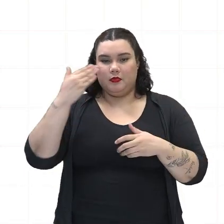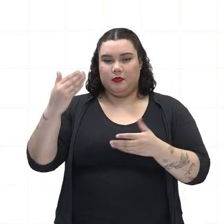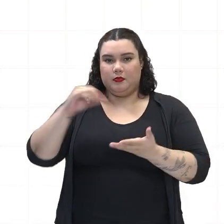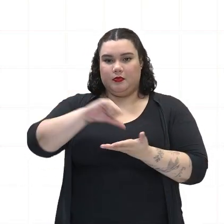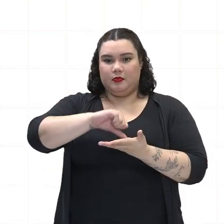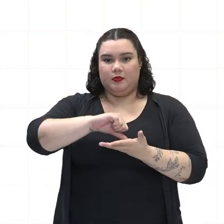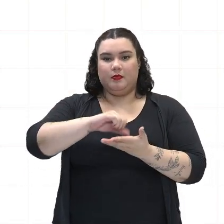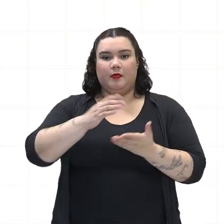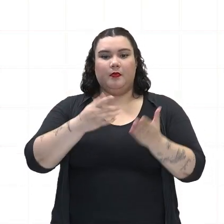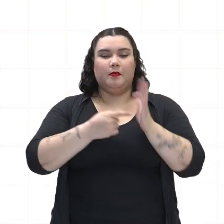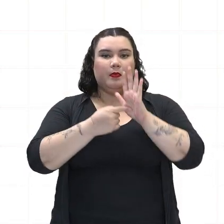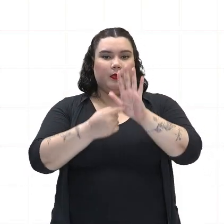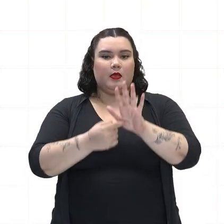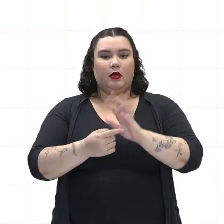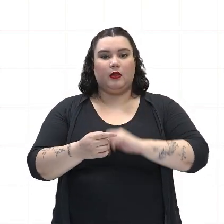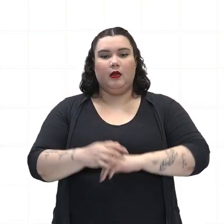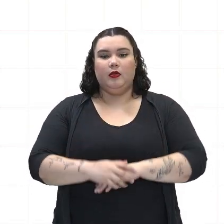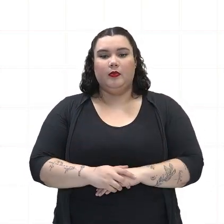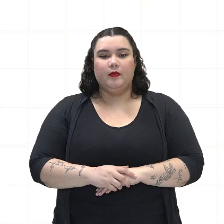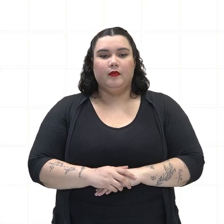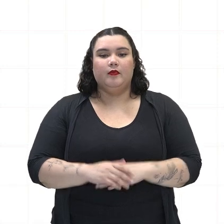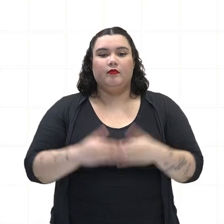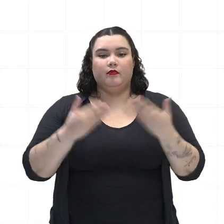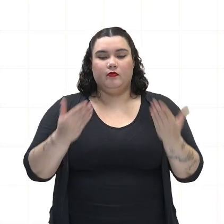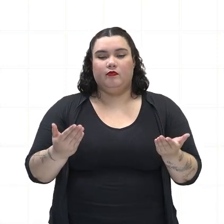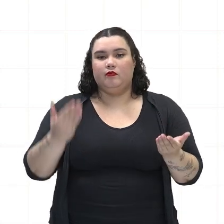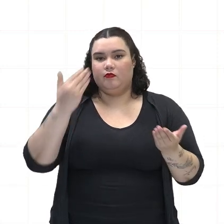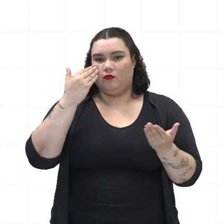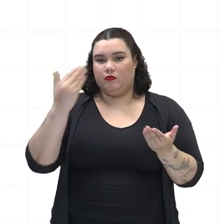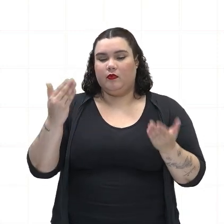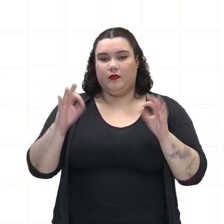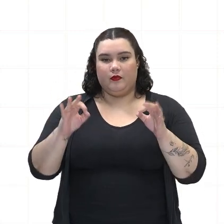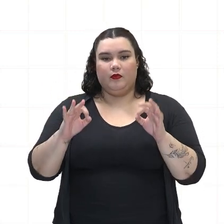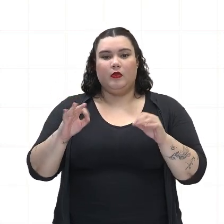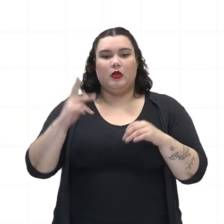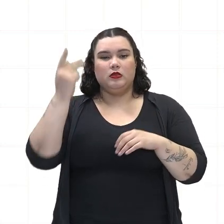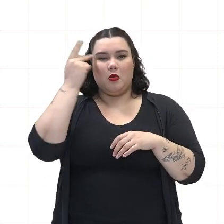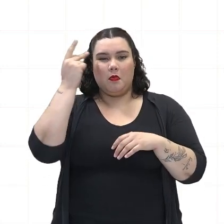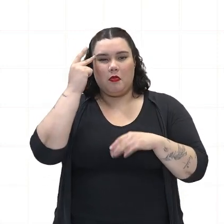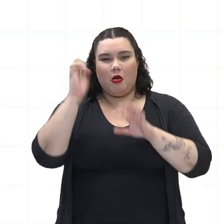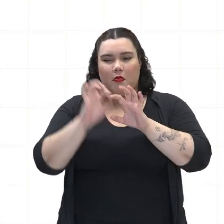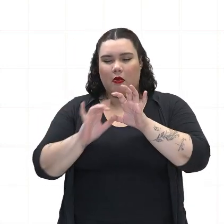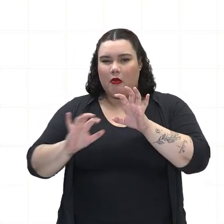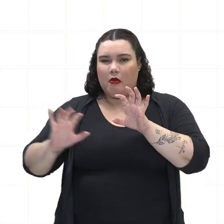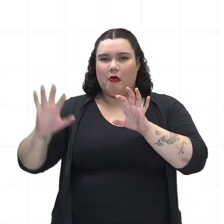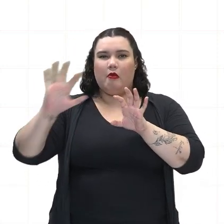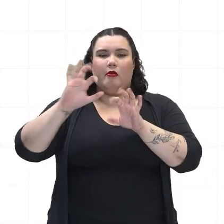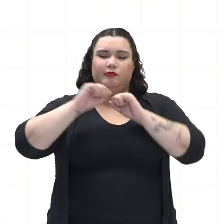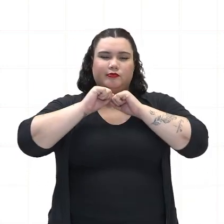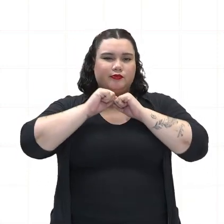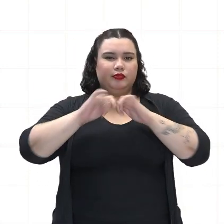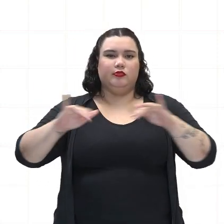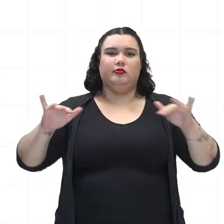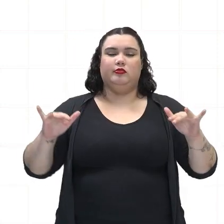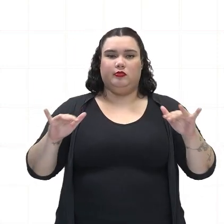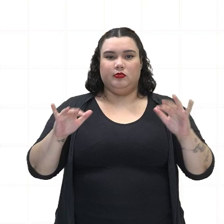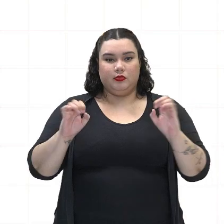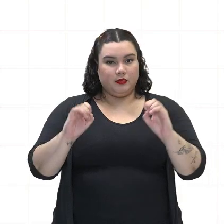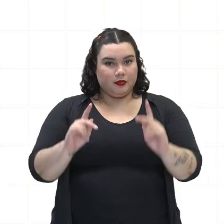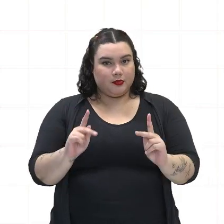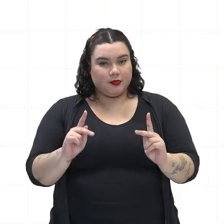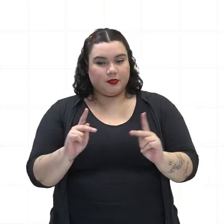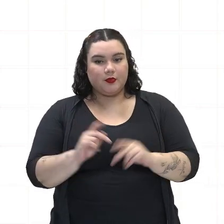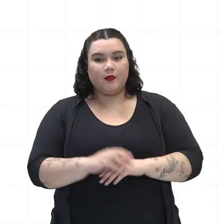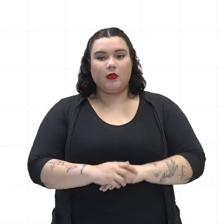vocês, então, a expansão do café pela região oeste de São Paulo e vai embora, crescendo cada vez mais, ok?